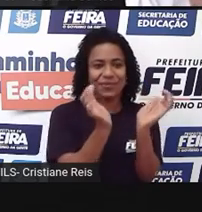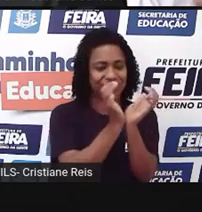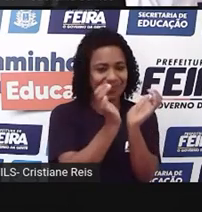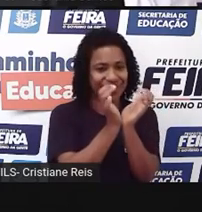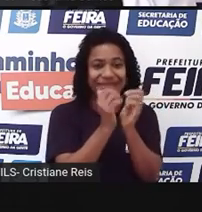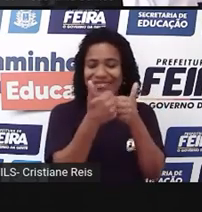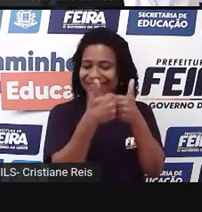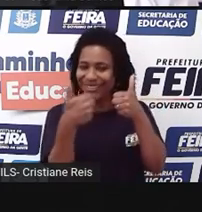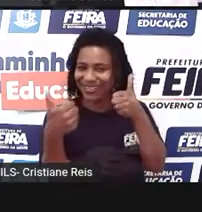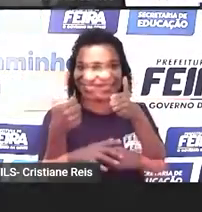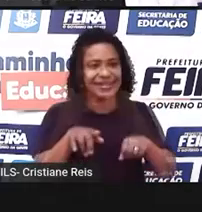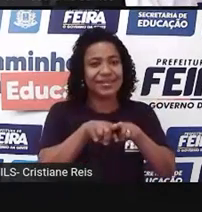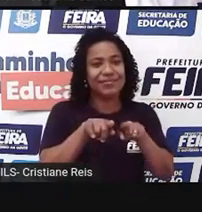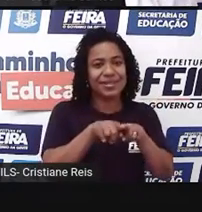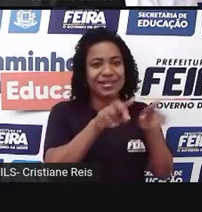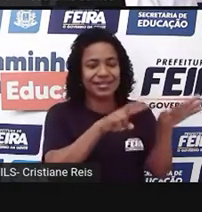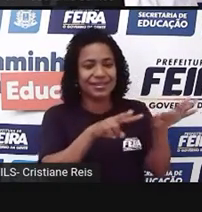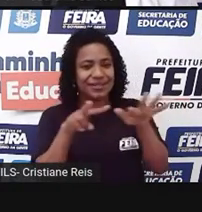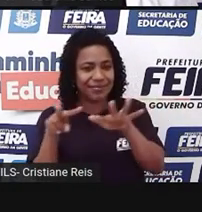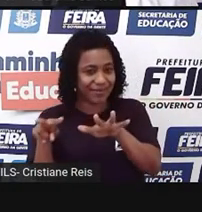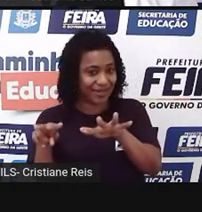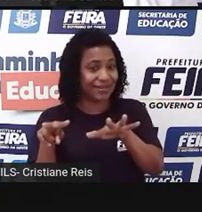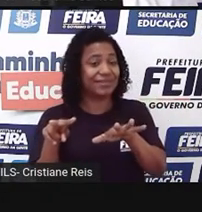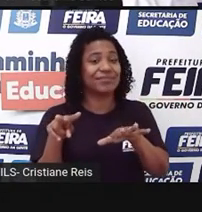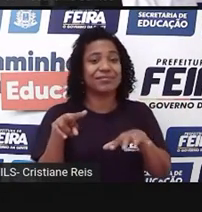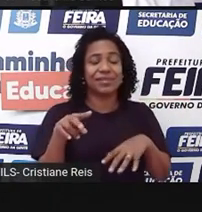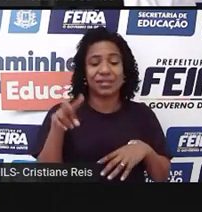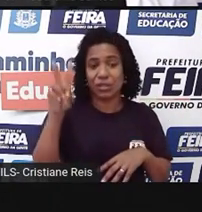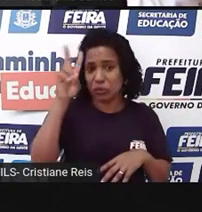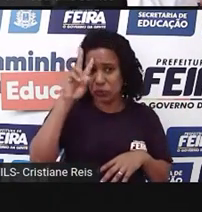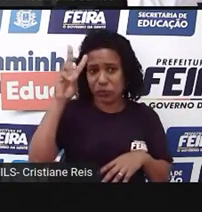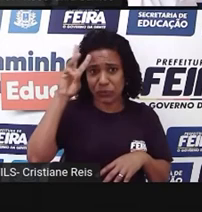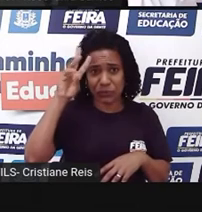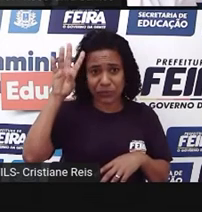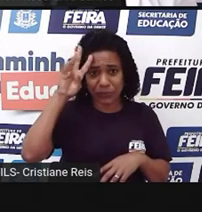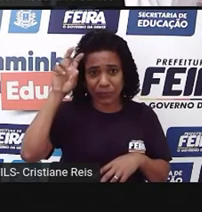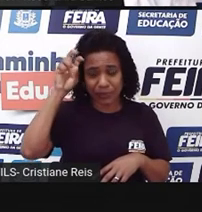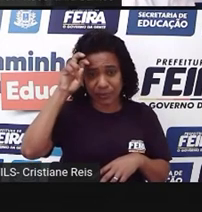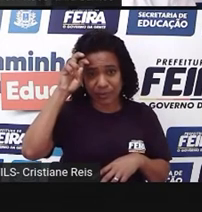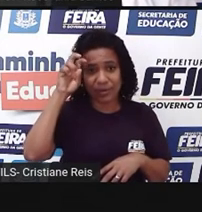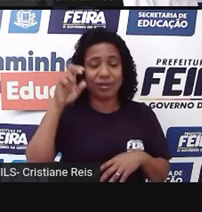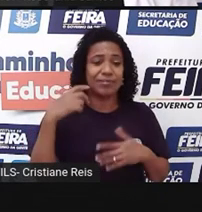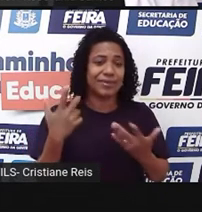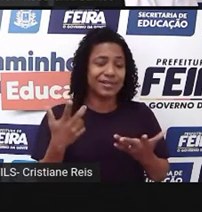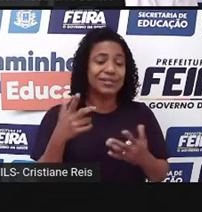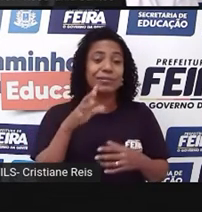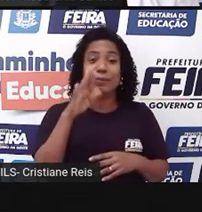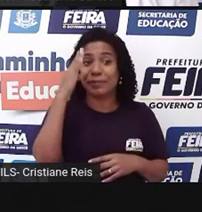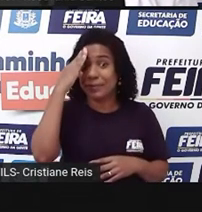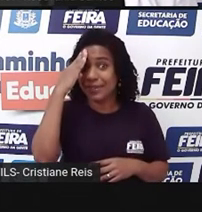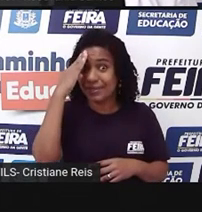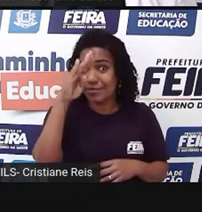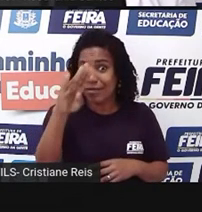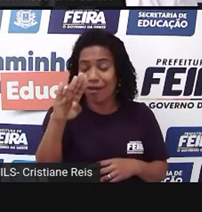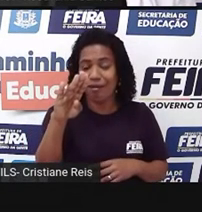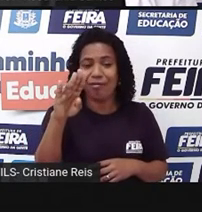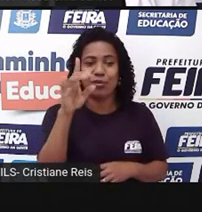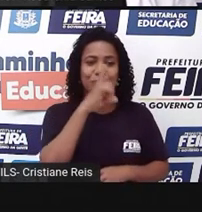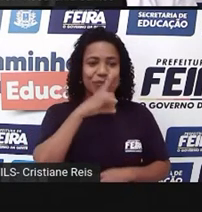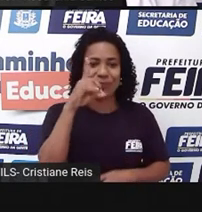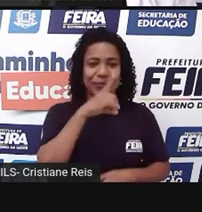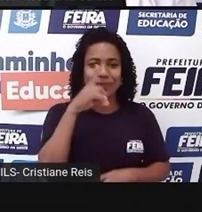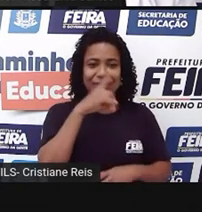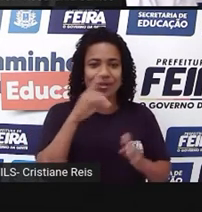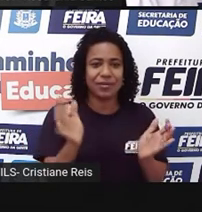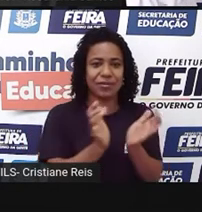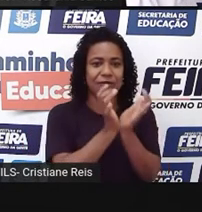a Pro mora lá, nesse bairro. O dia forte é o dia de domingo. Vende plantas também, né? Várias plantas